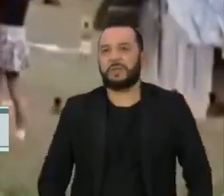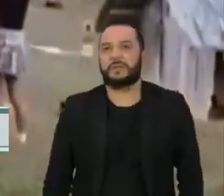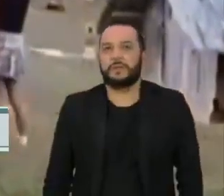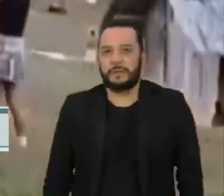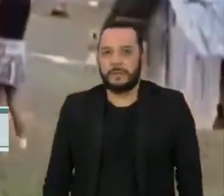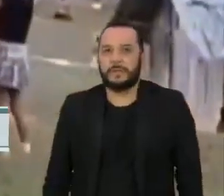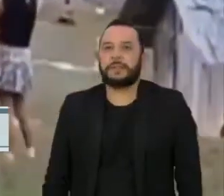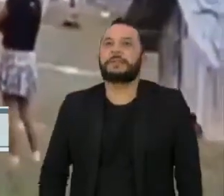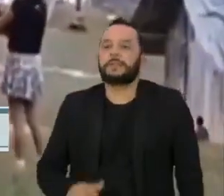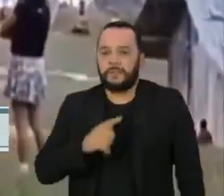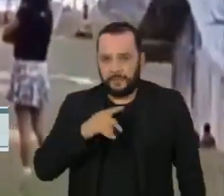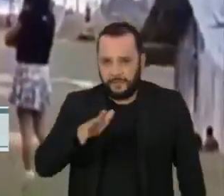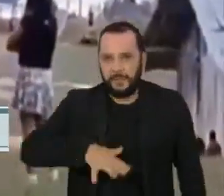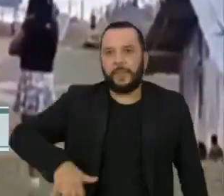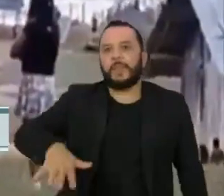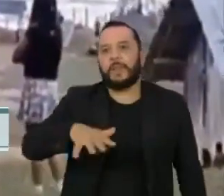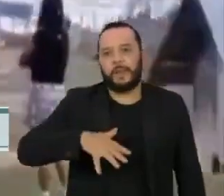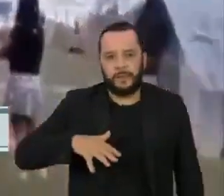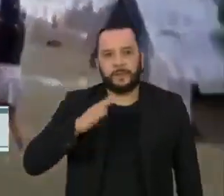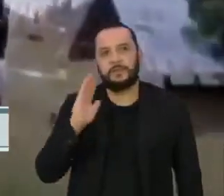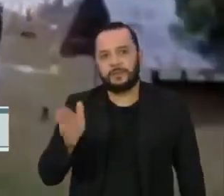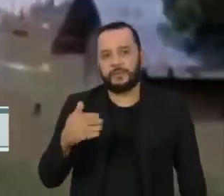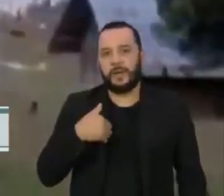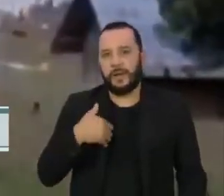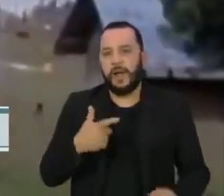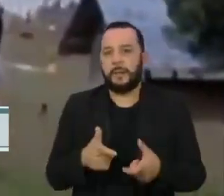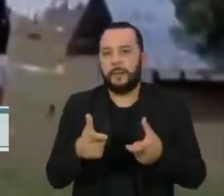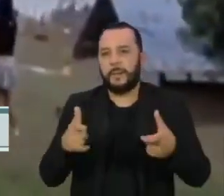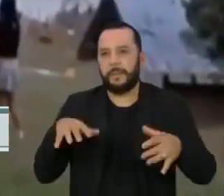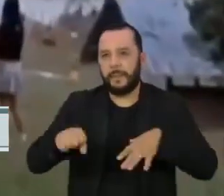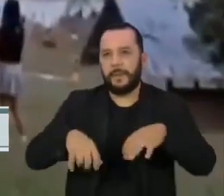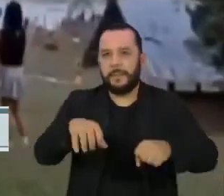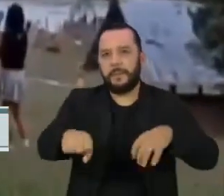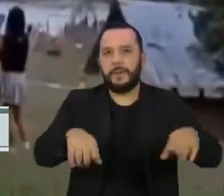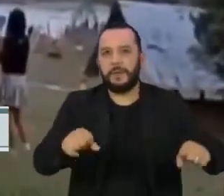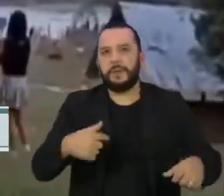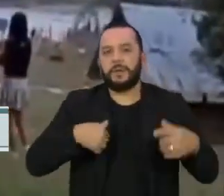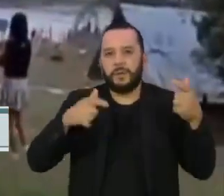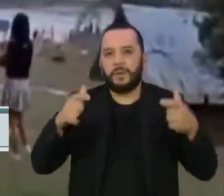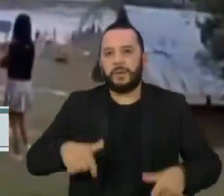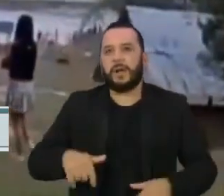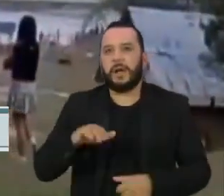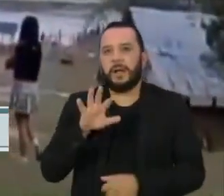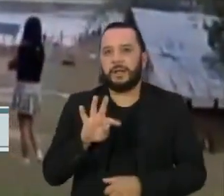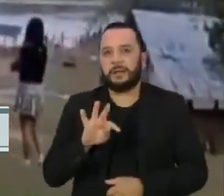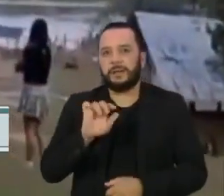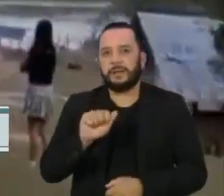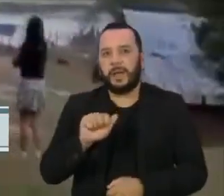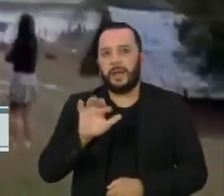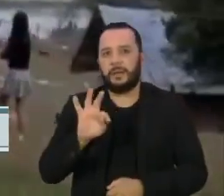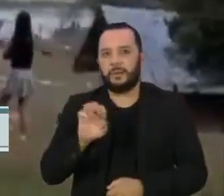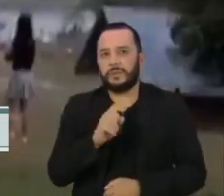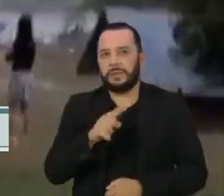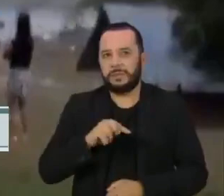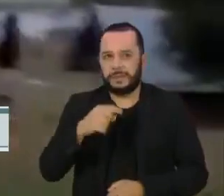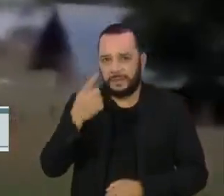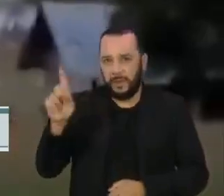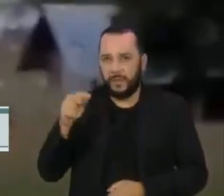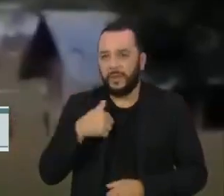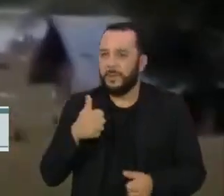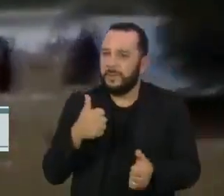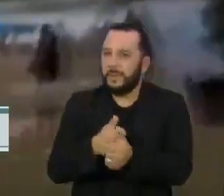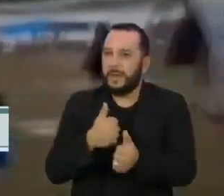Entre as áreas já conhecidas que se ampliaram, está o chamado Tatuzão do Mutum, na beira do rio